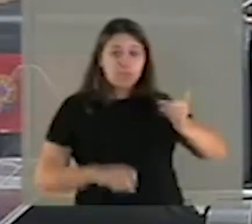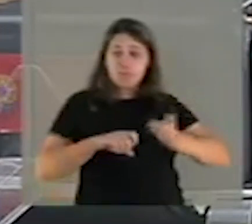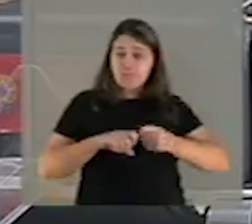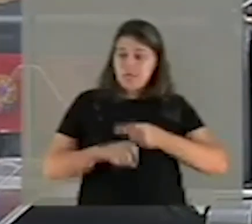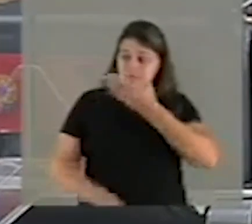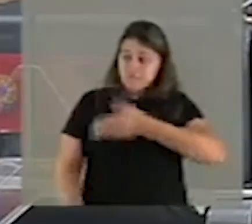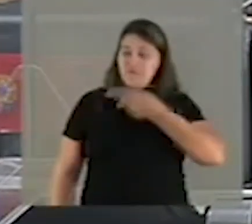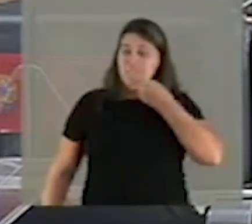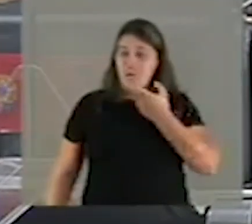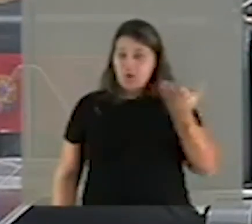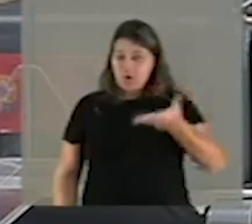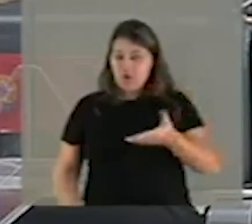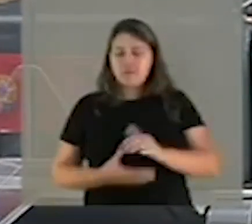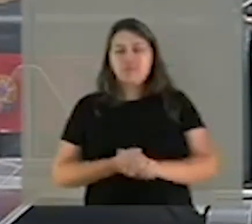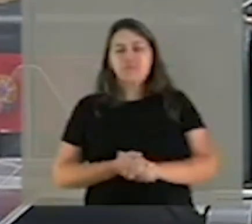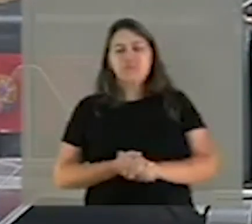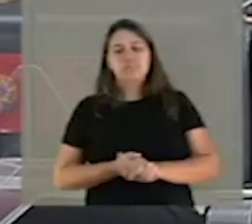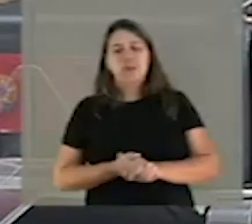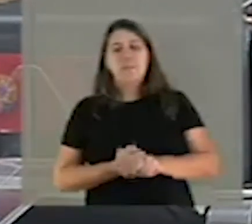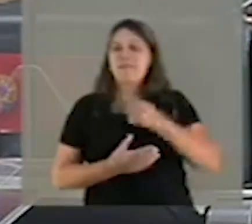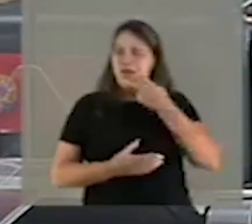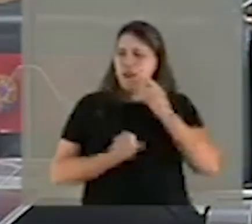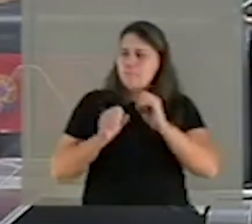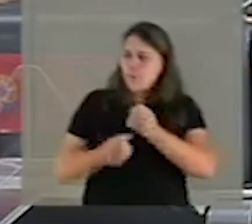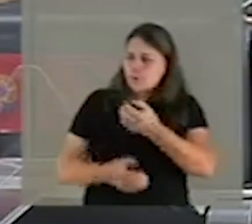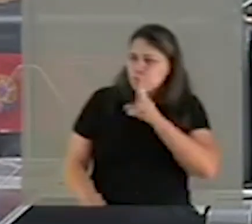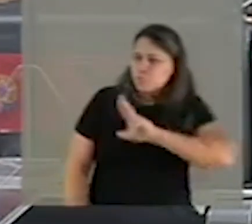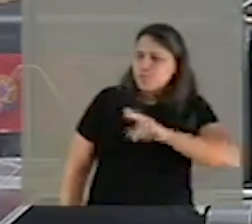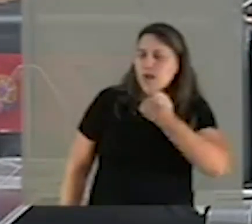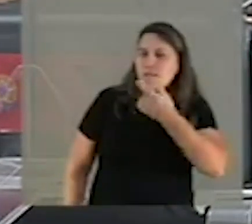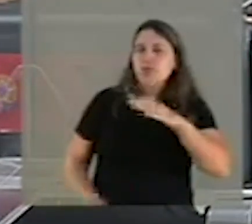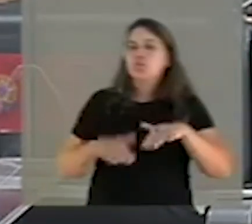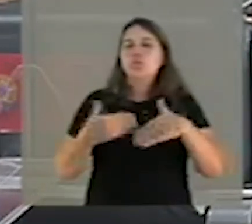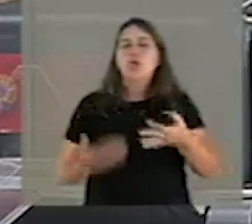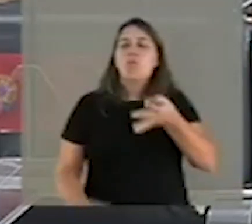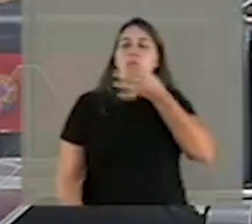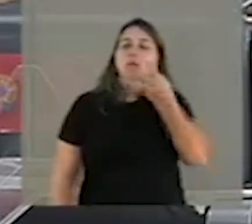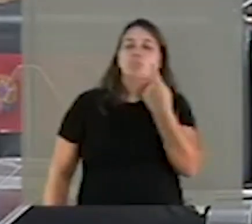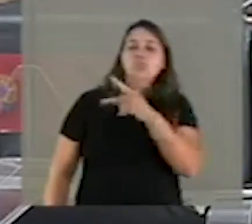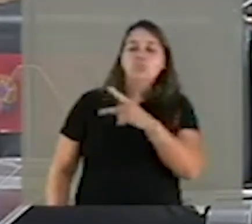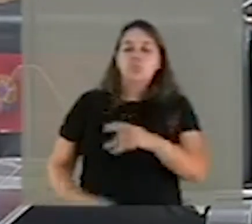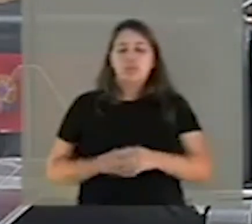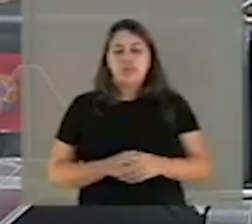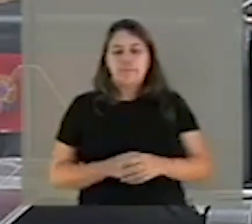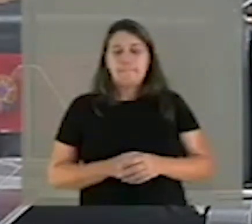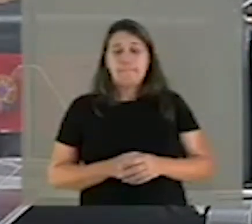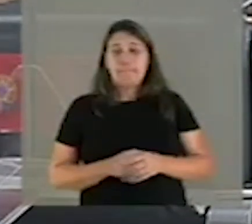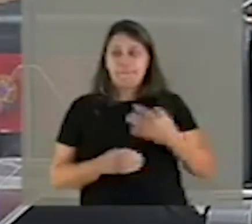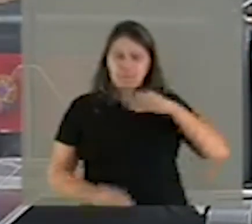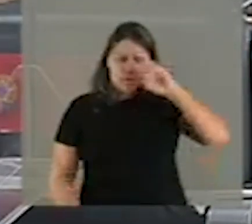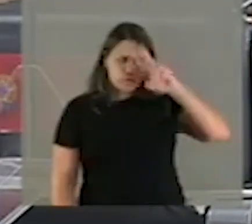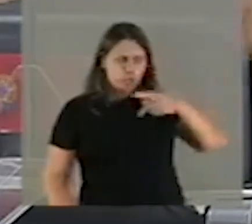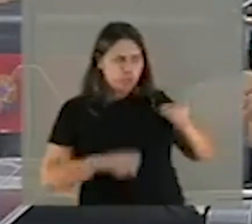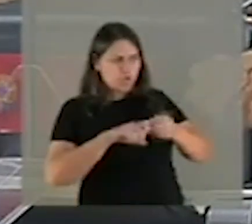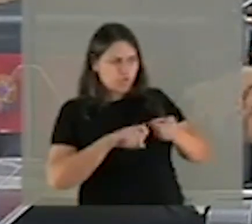senhoria acabou de falar agora, para prescrever esses medicamentos. Qual o ponto de vista de vossa senhoria sobre essa autonomia do